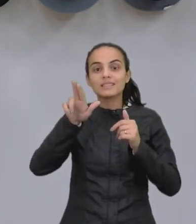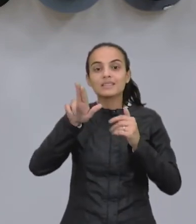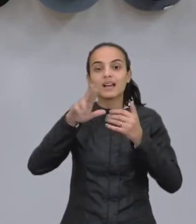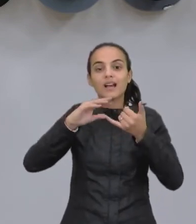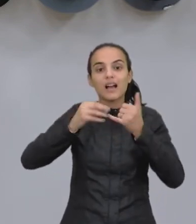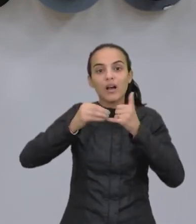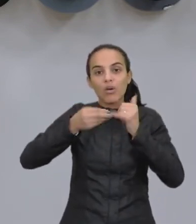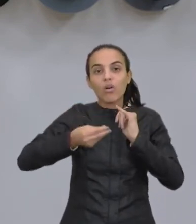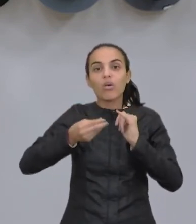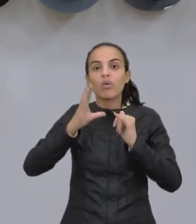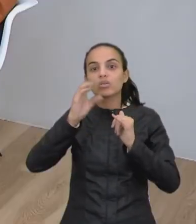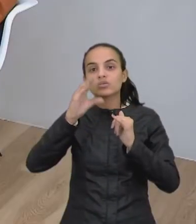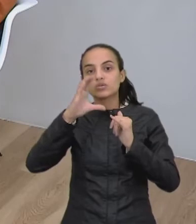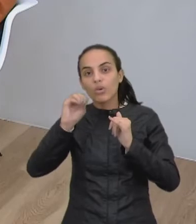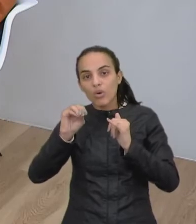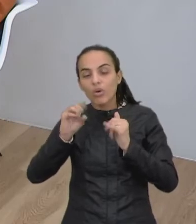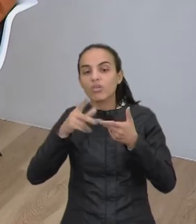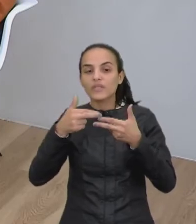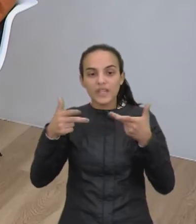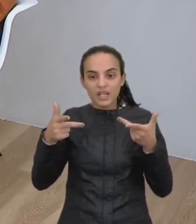coco, né,